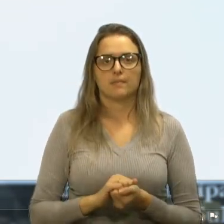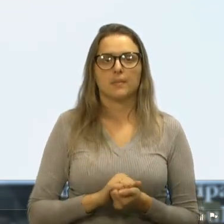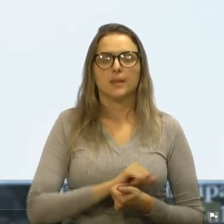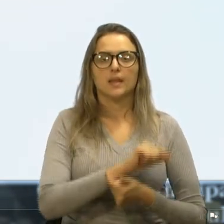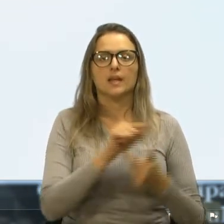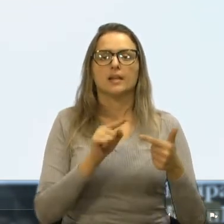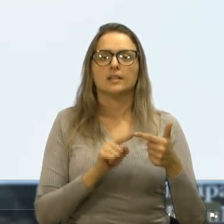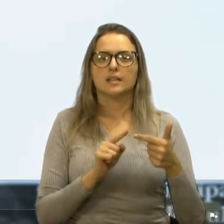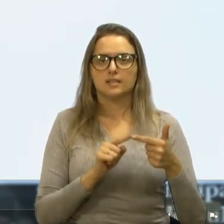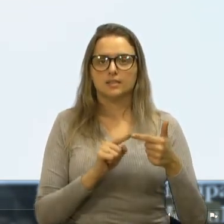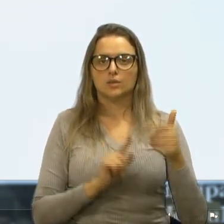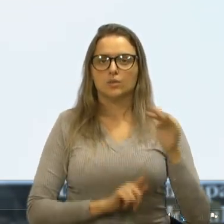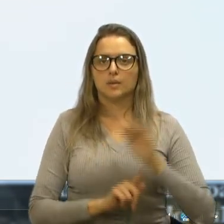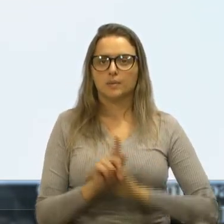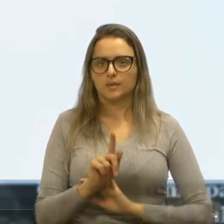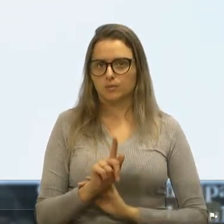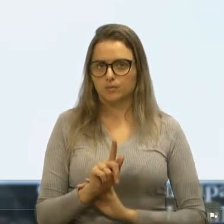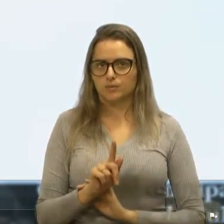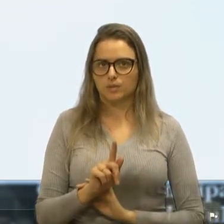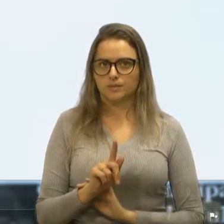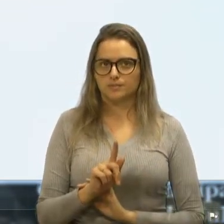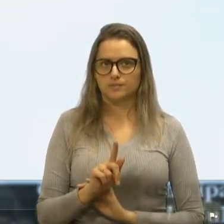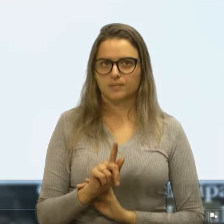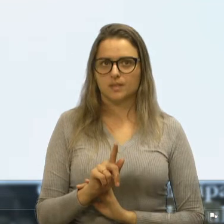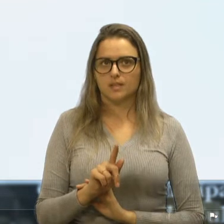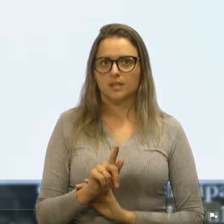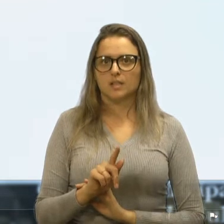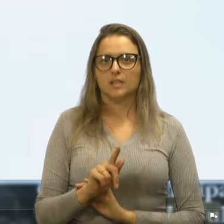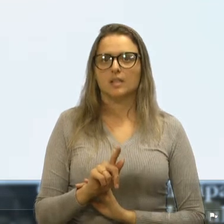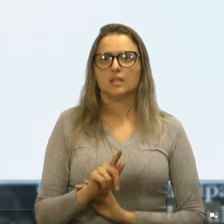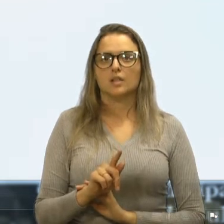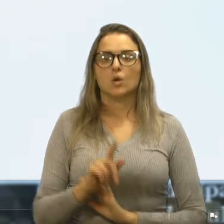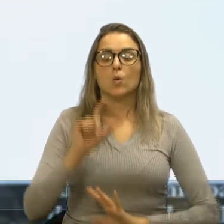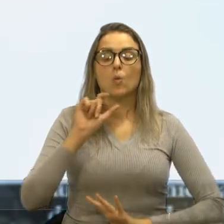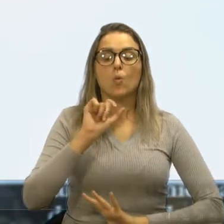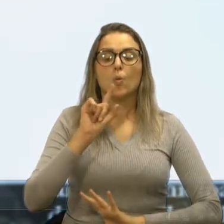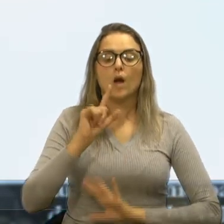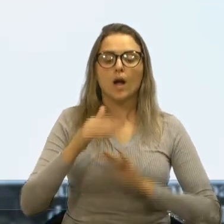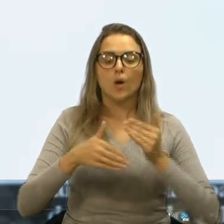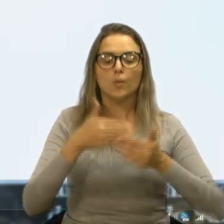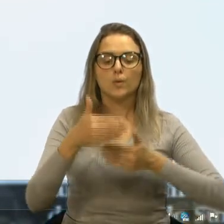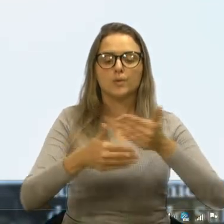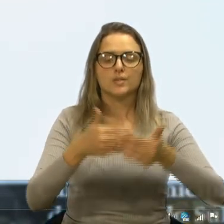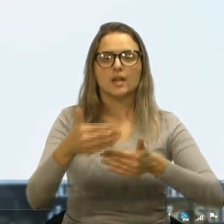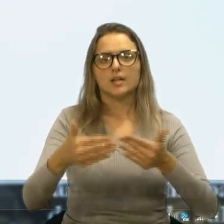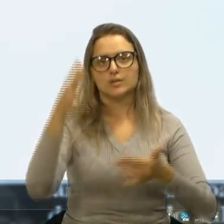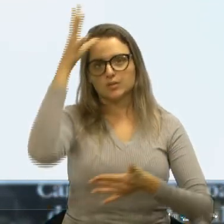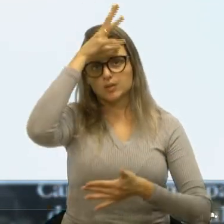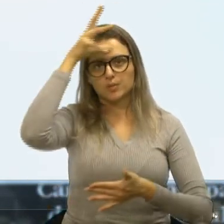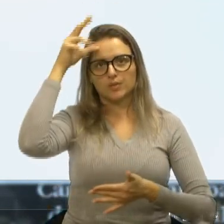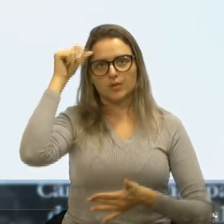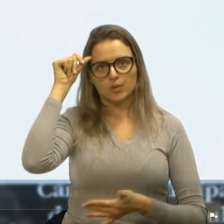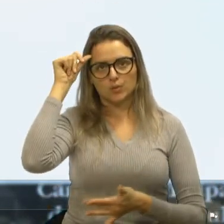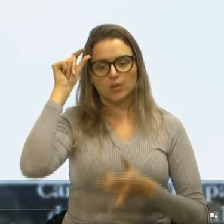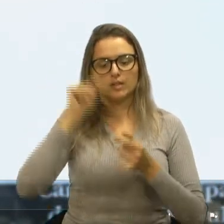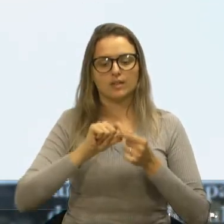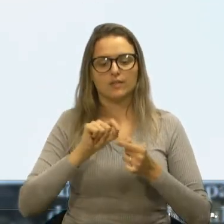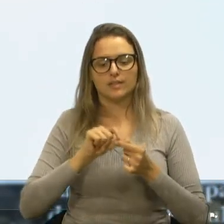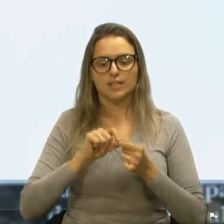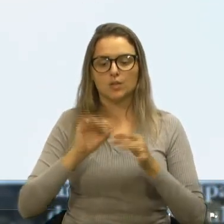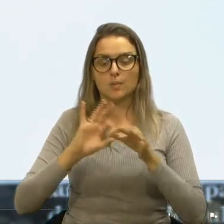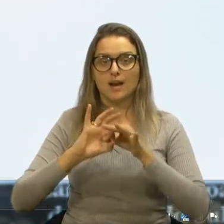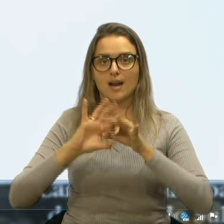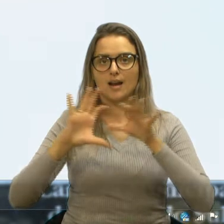pergunta, colegas vereadores, de dois a seis, quais os procedimentos a municipalidade está fazendo para buscar desinterdição?